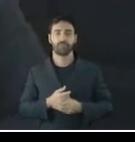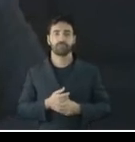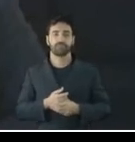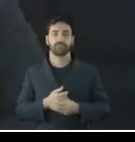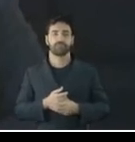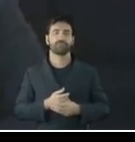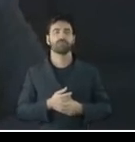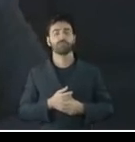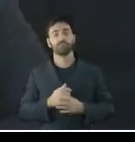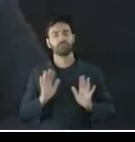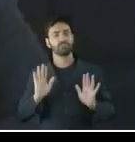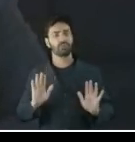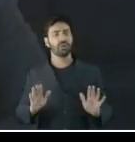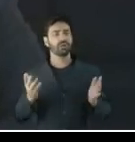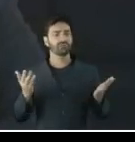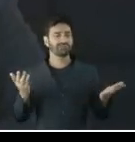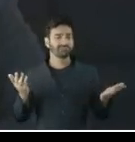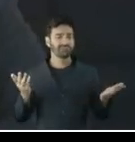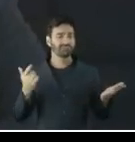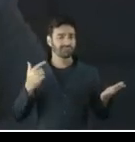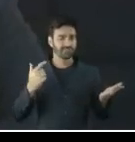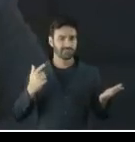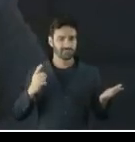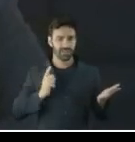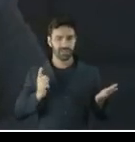medo é que a gente não tenha nada a analisar. Ou seja,